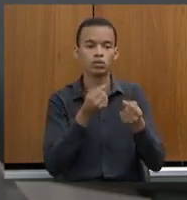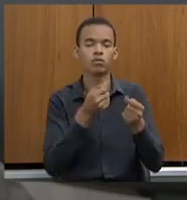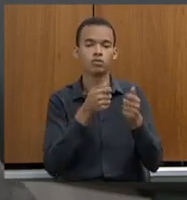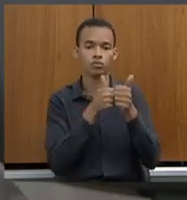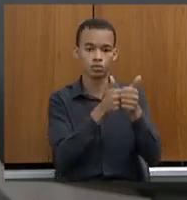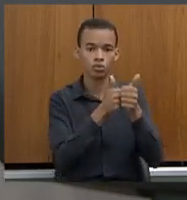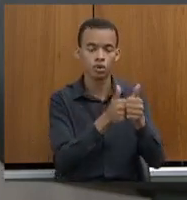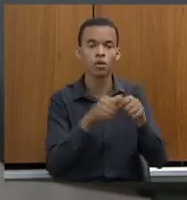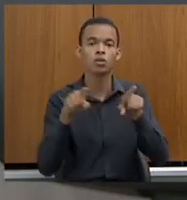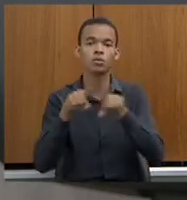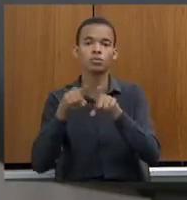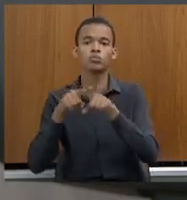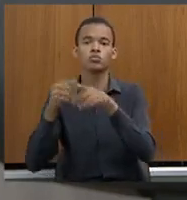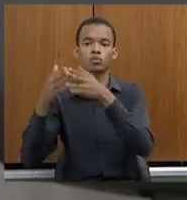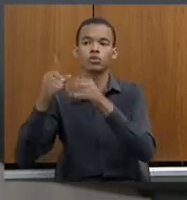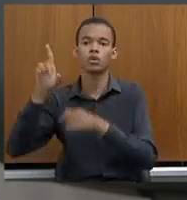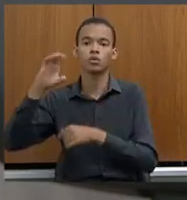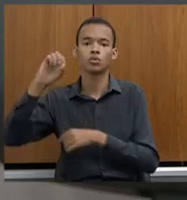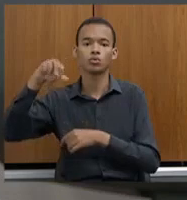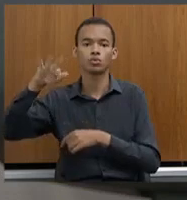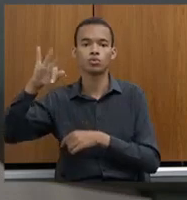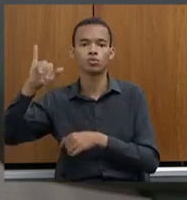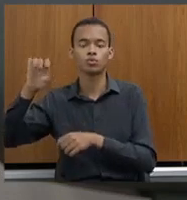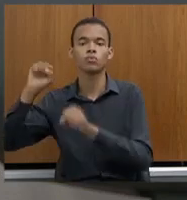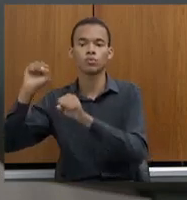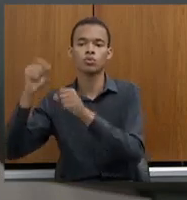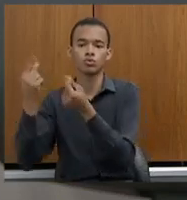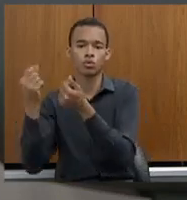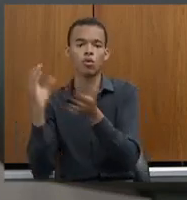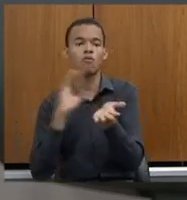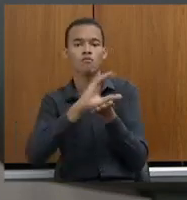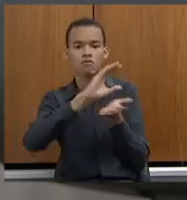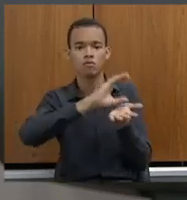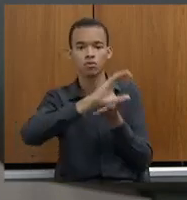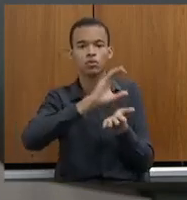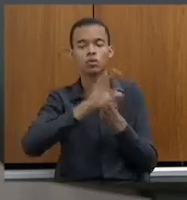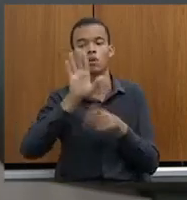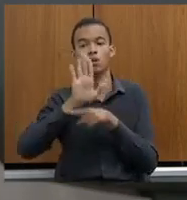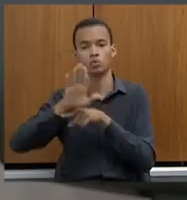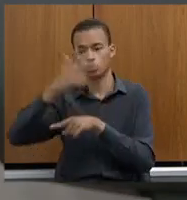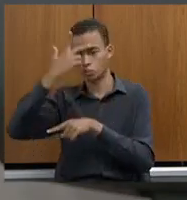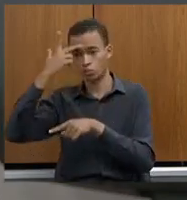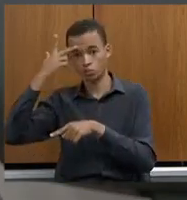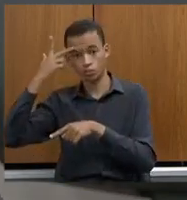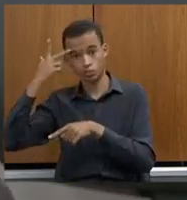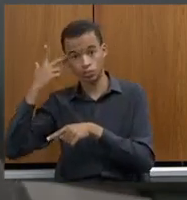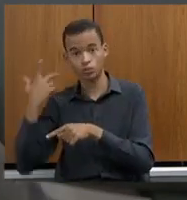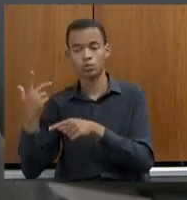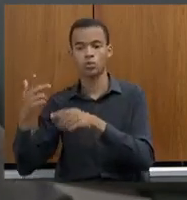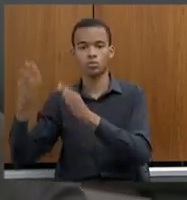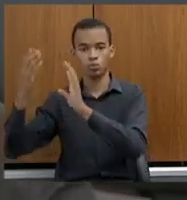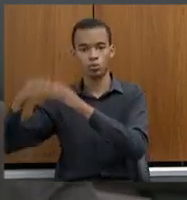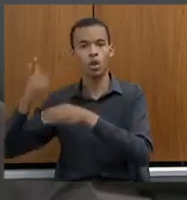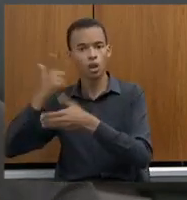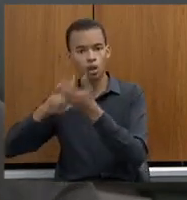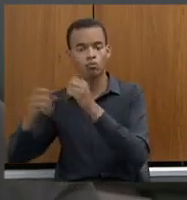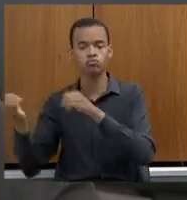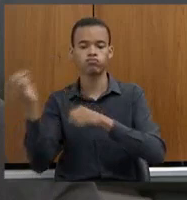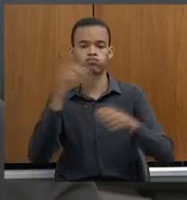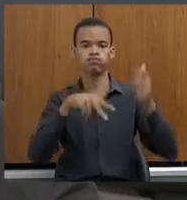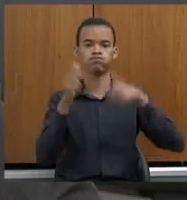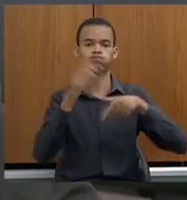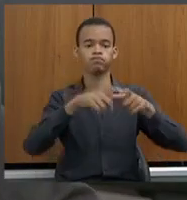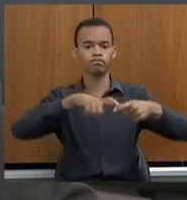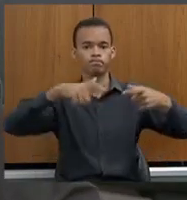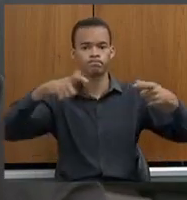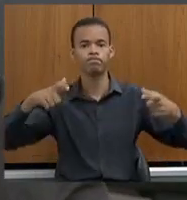doutor Joaquim possa chamar os excedentes e que vocês possam também fazer parte e integrar a Polícia Civil do Estado de Minas Gerais. Cumprindo